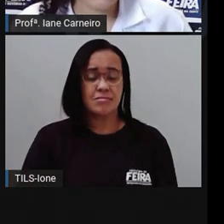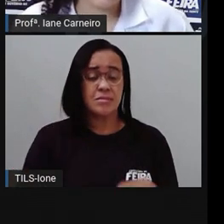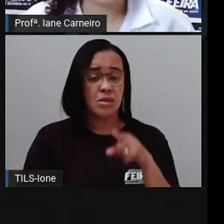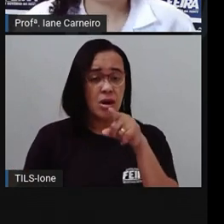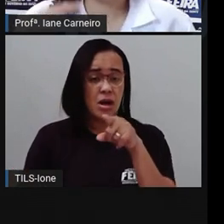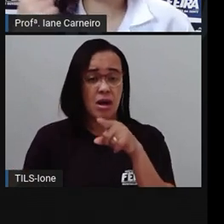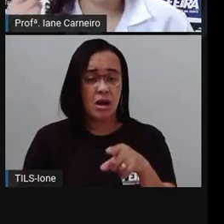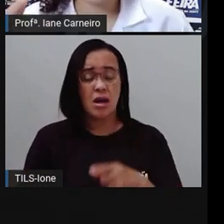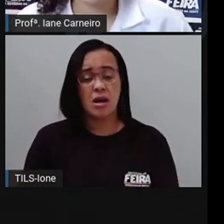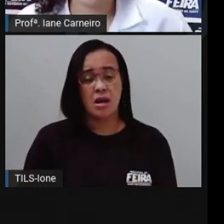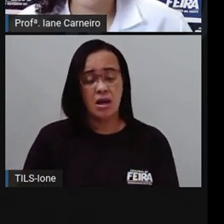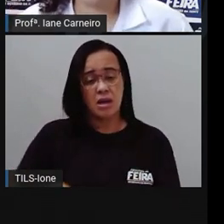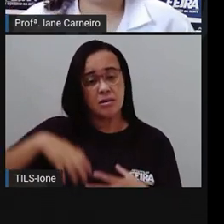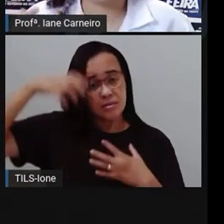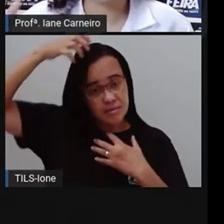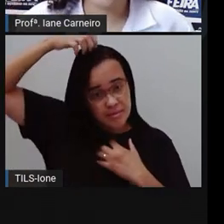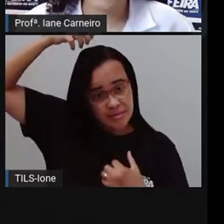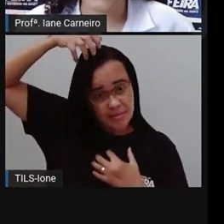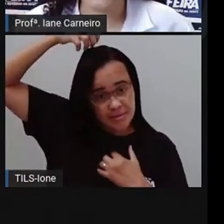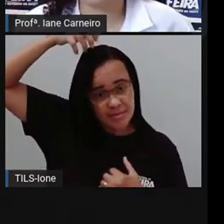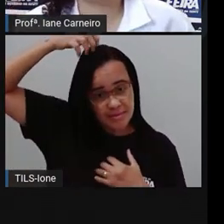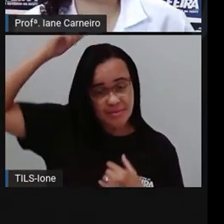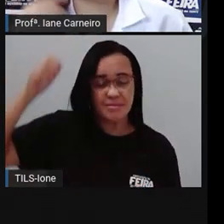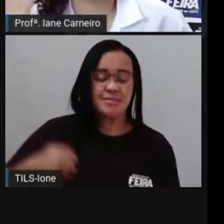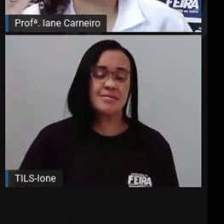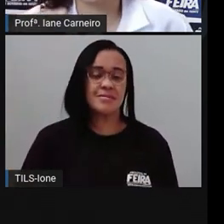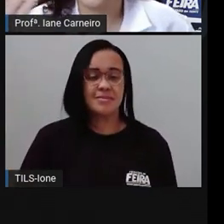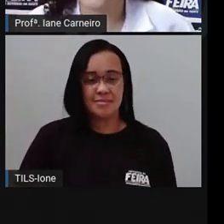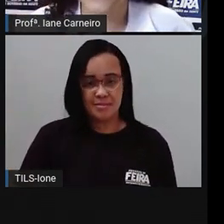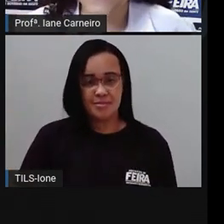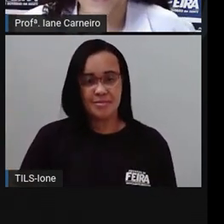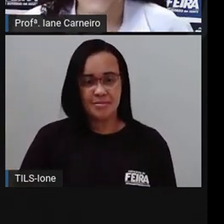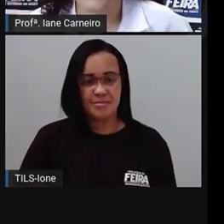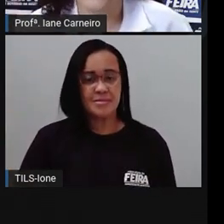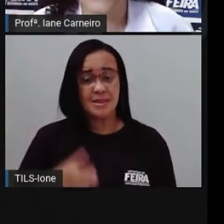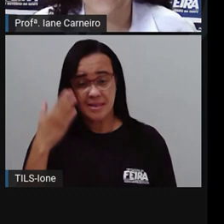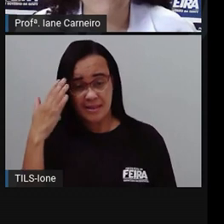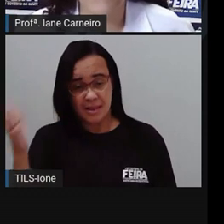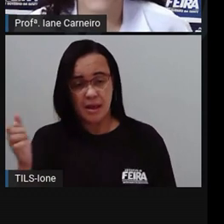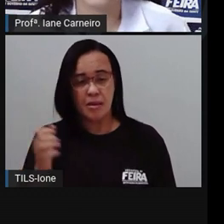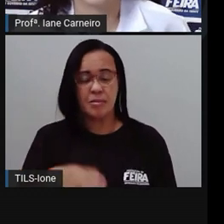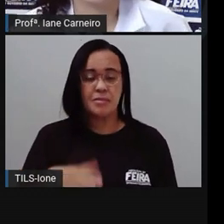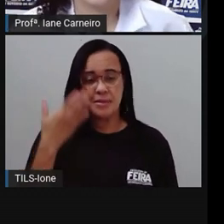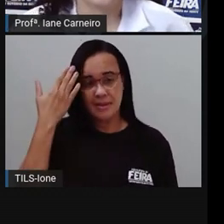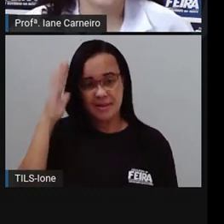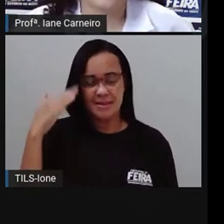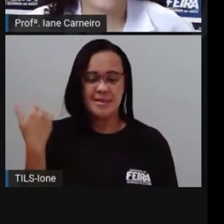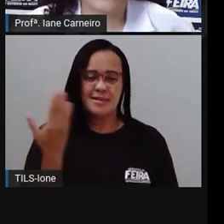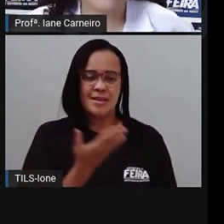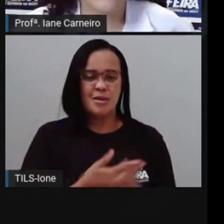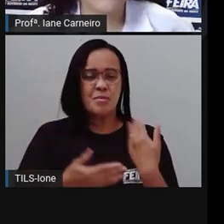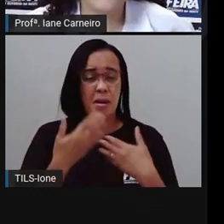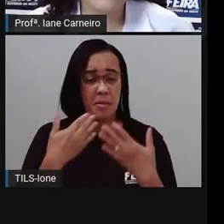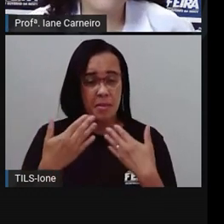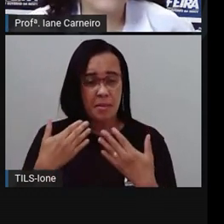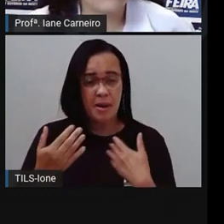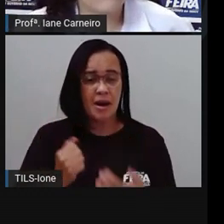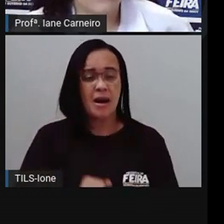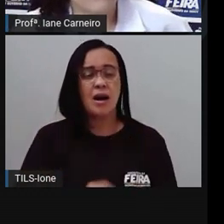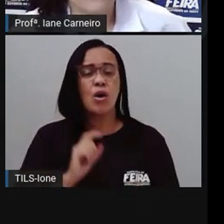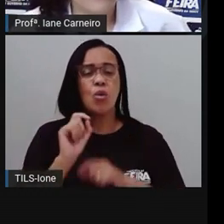macaco, né, uma coisa interessante para a gente descobrir, né, para vocês, para a gente socializar aqui na nossa conversa, o macaco é um